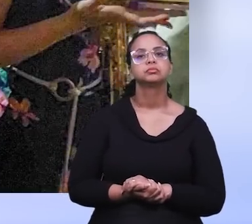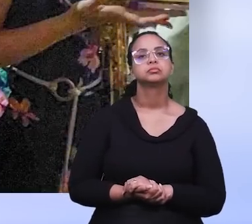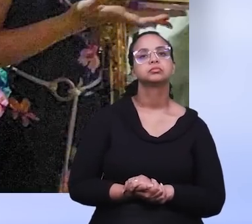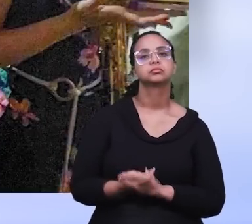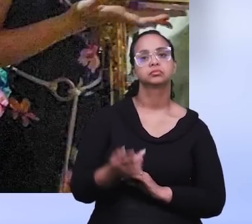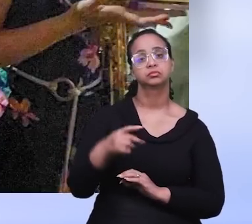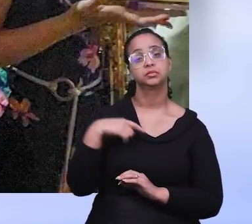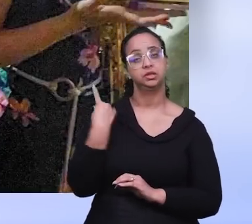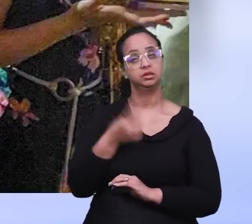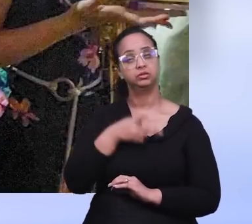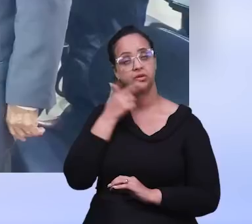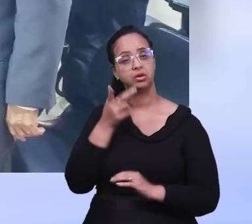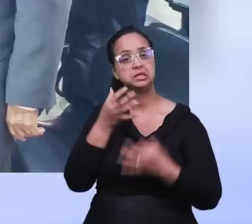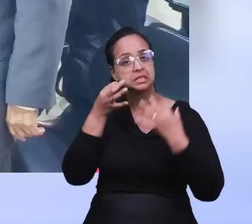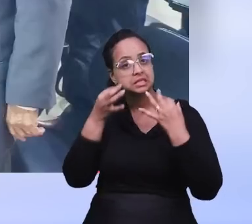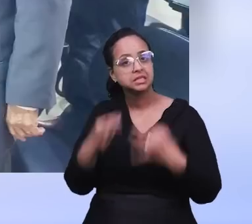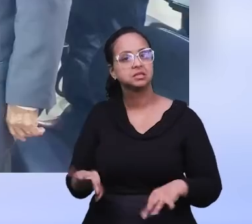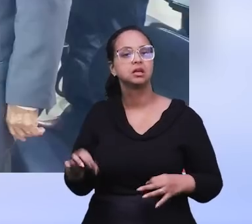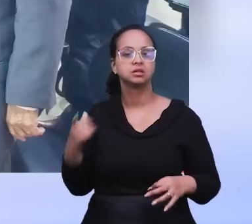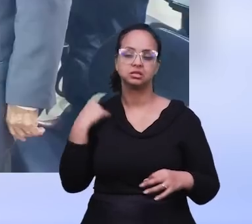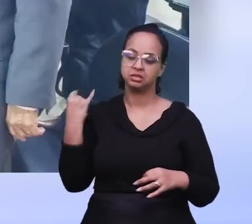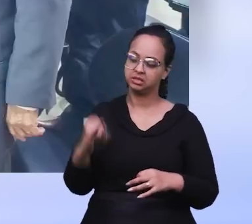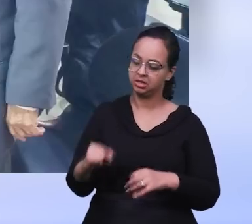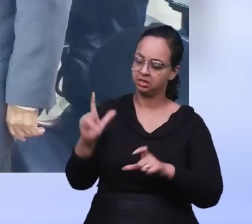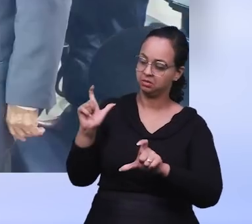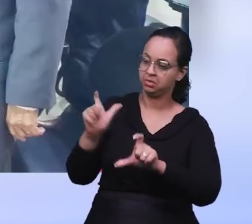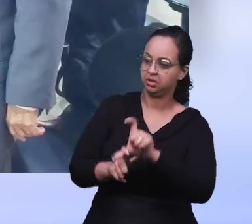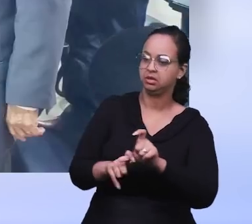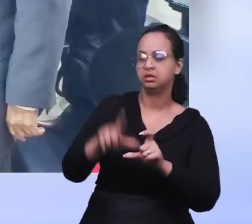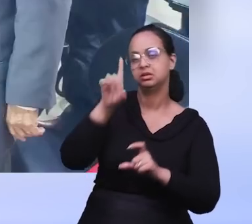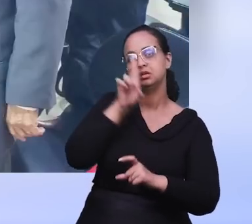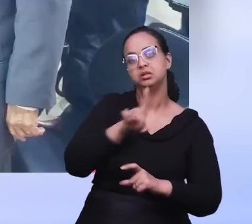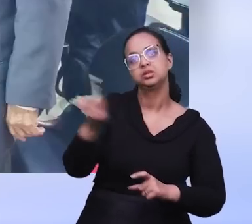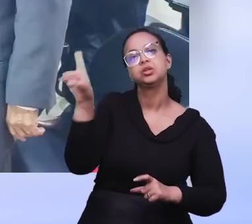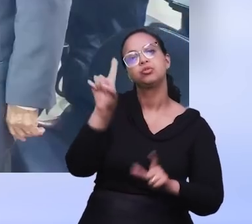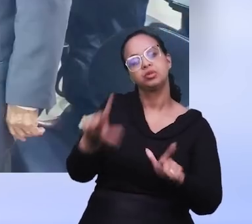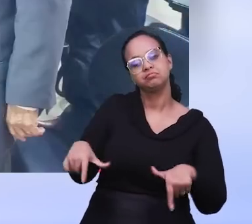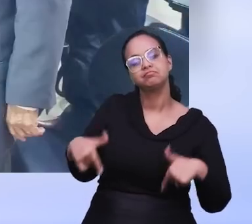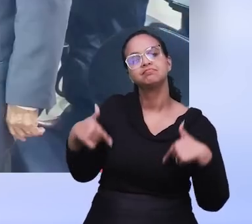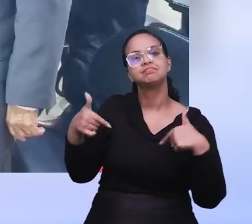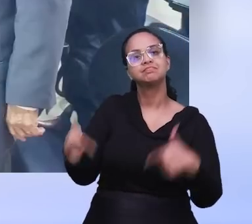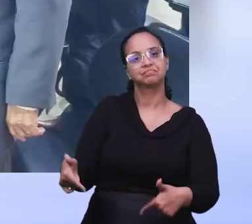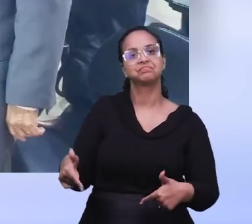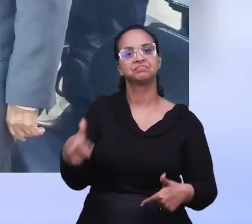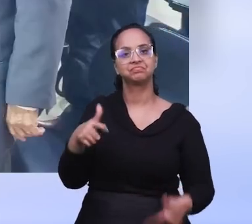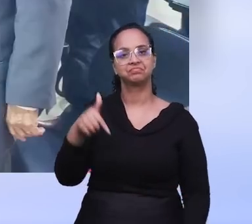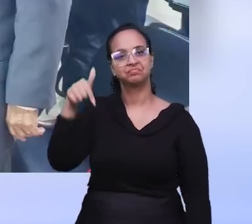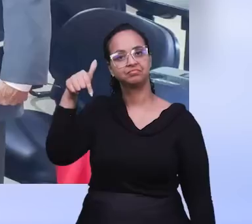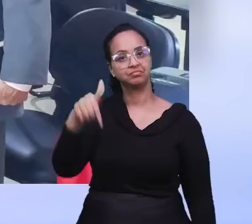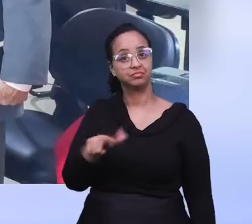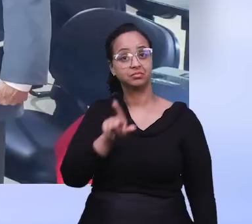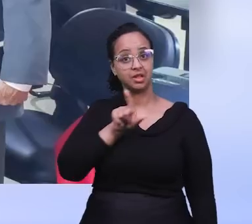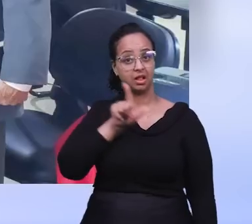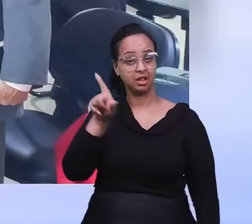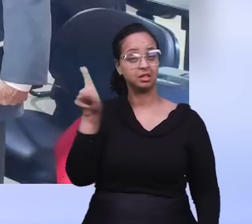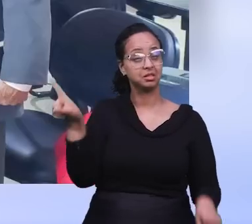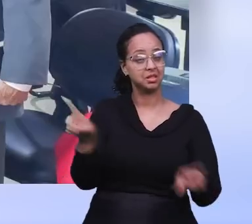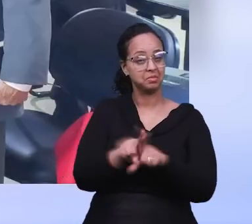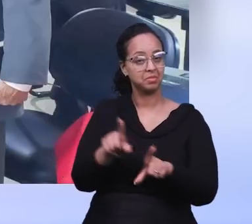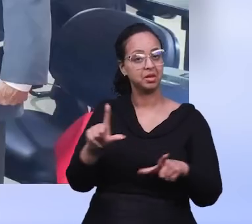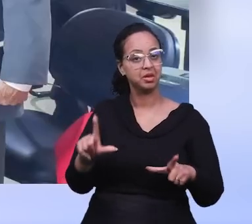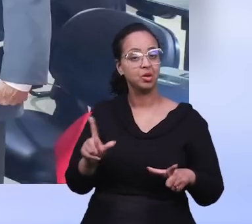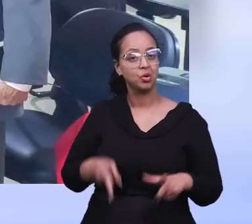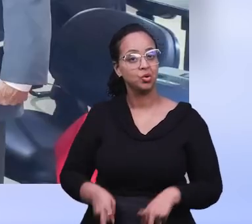deixando clara a nossa certeza de que nesta dependência de Deus, o Senhor fará grandes coisas neste lugar